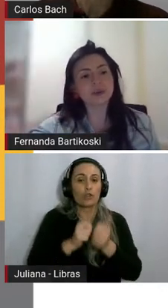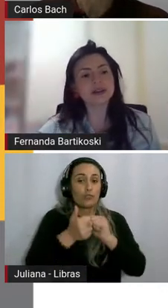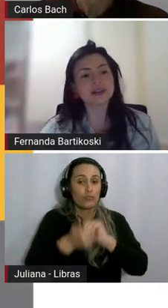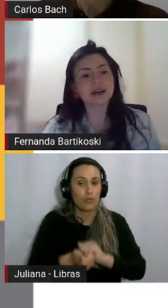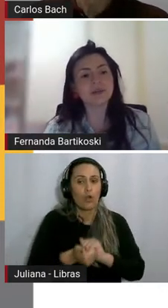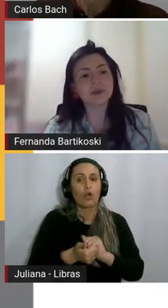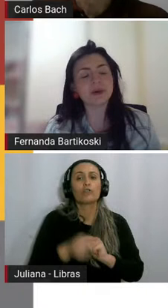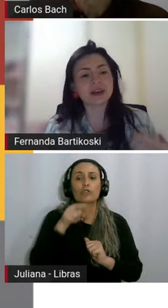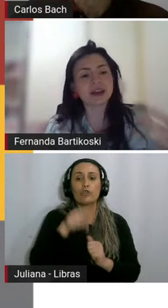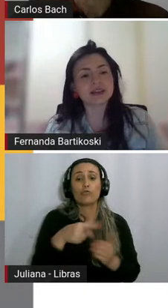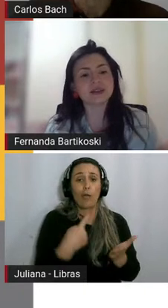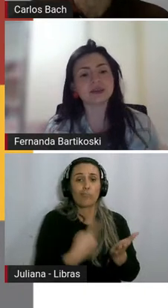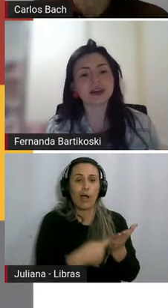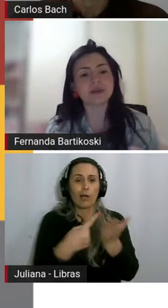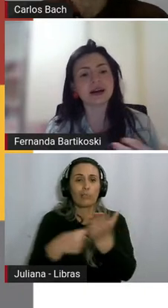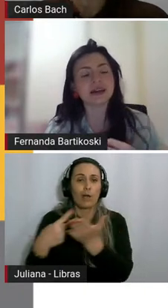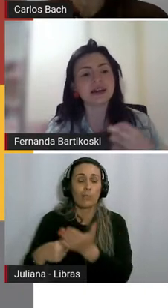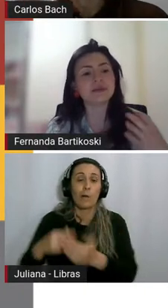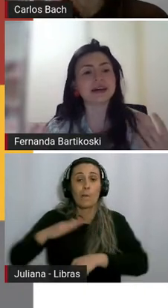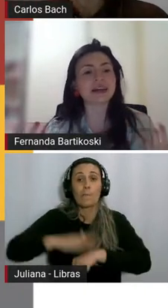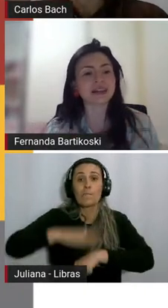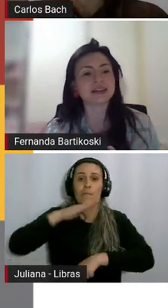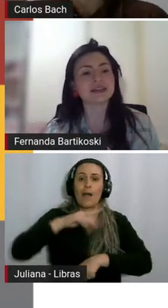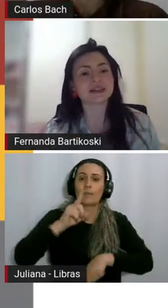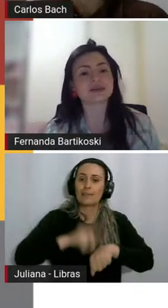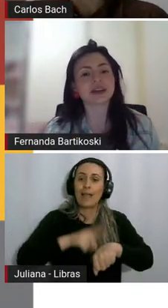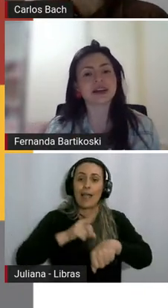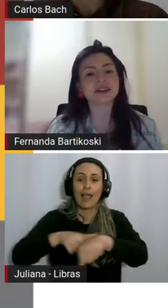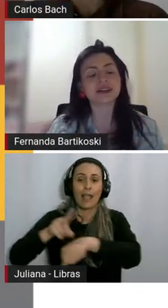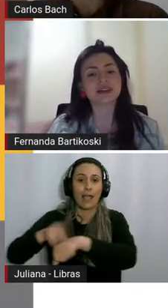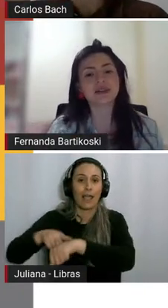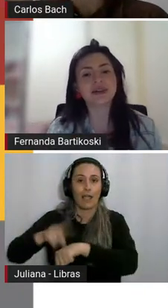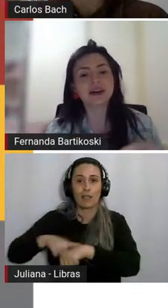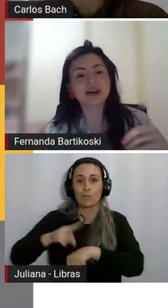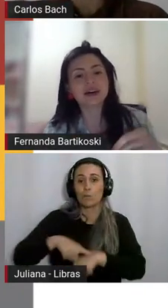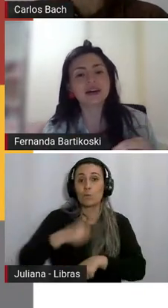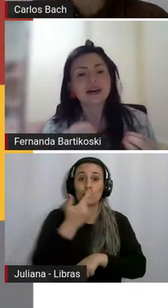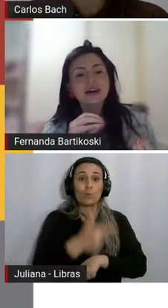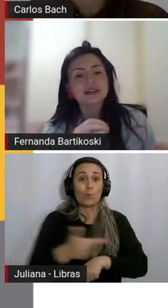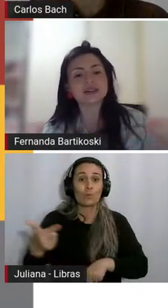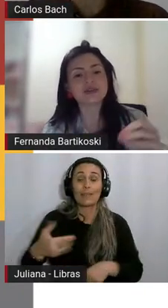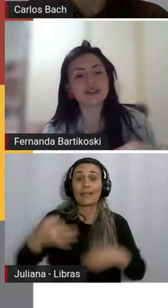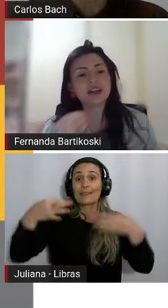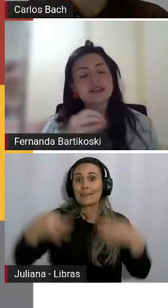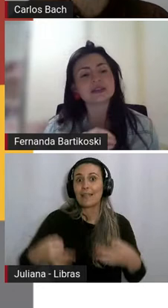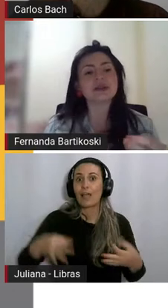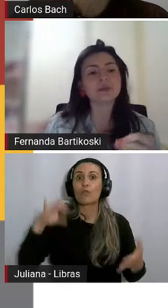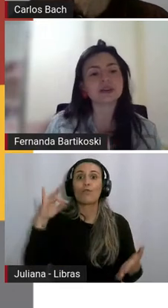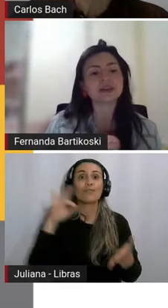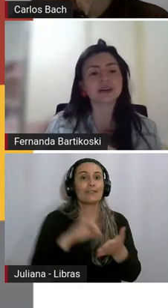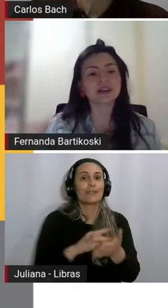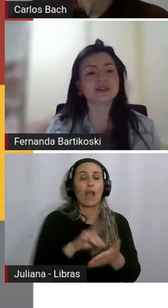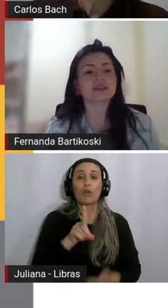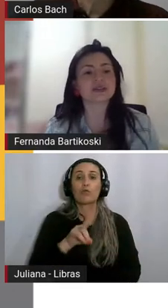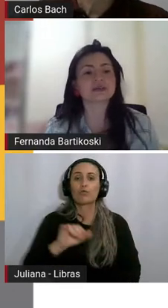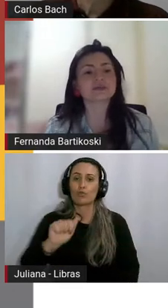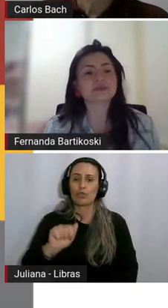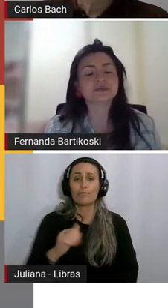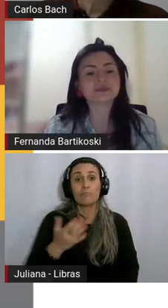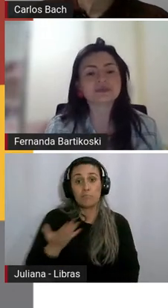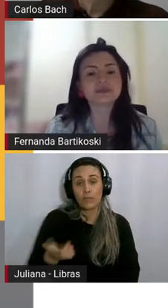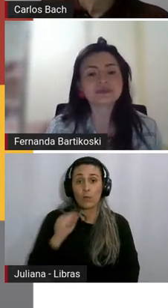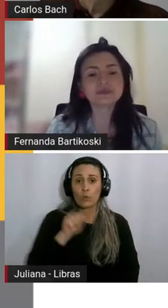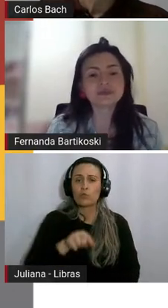perduram por mais tempo porque elas não têm uma datação, né. Então, essas diferenças são importantes.